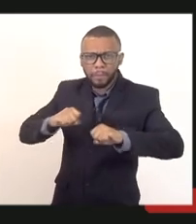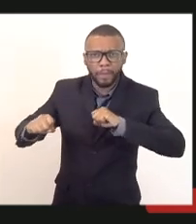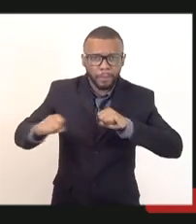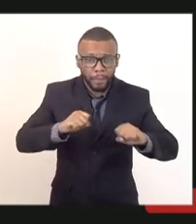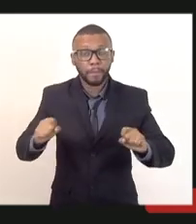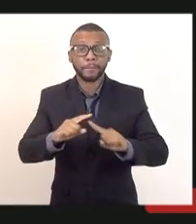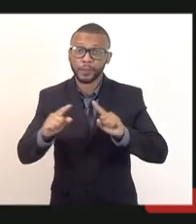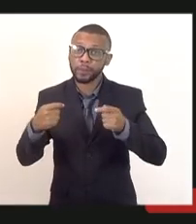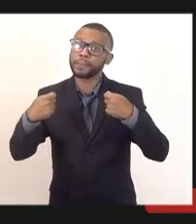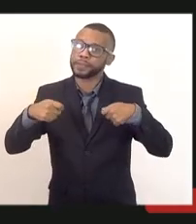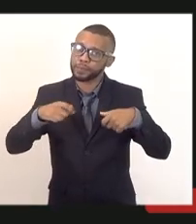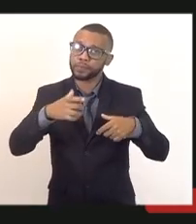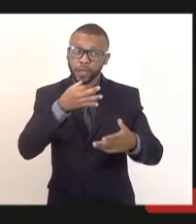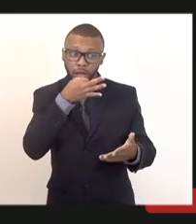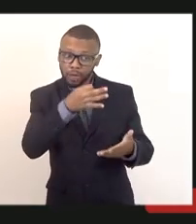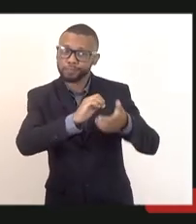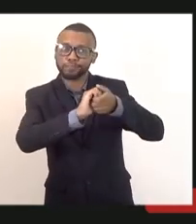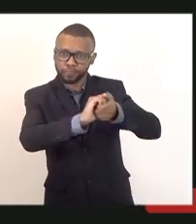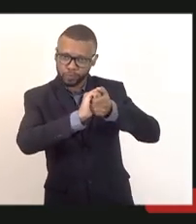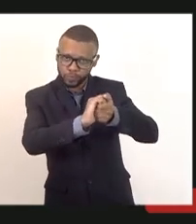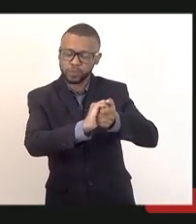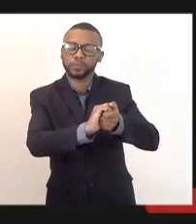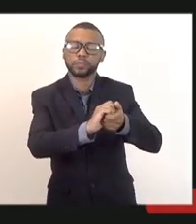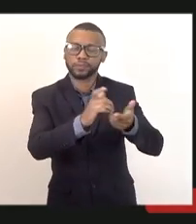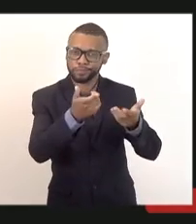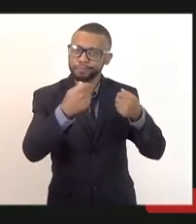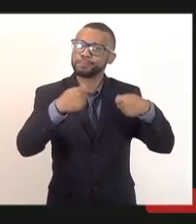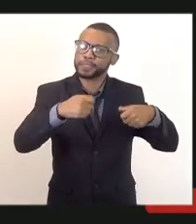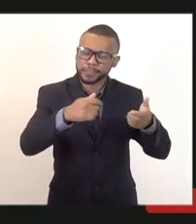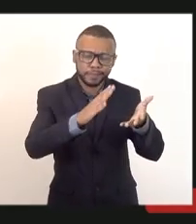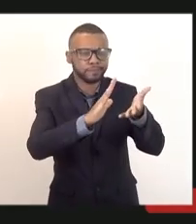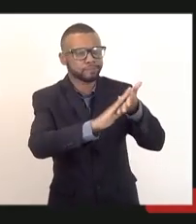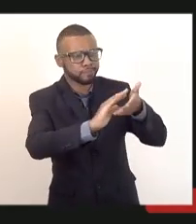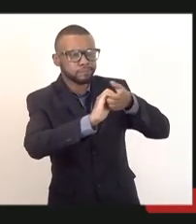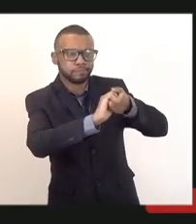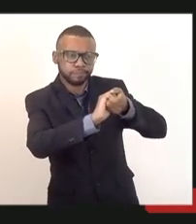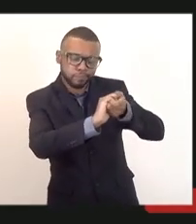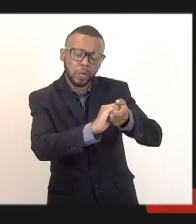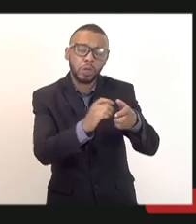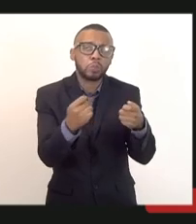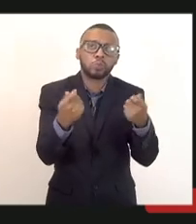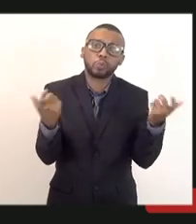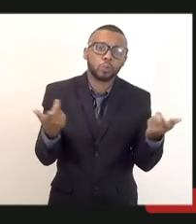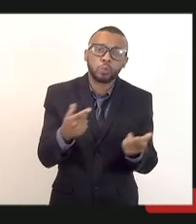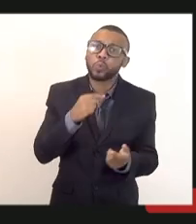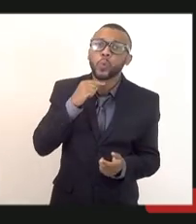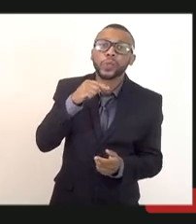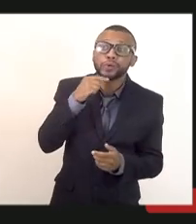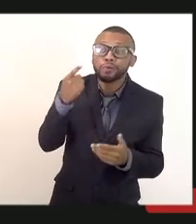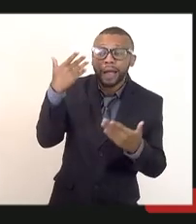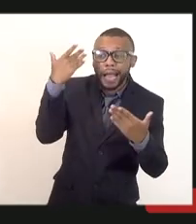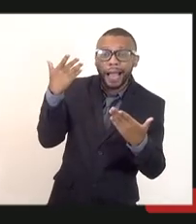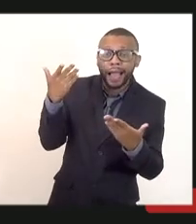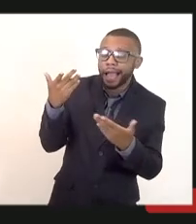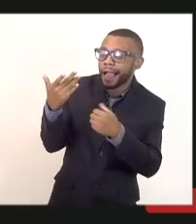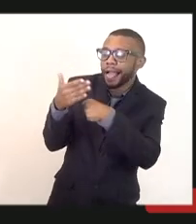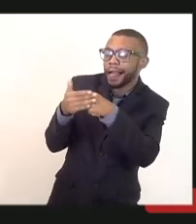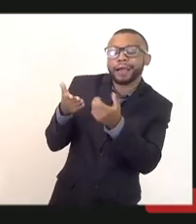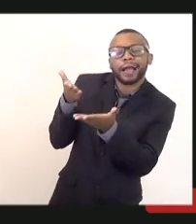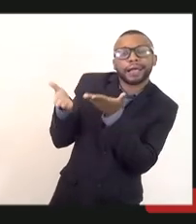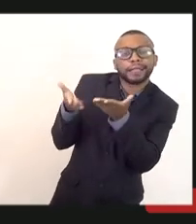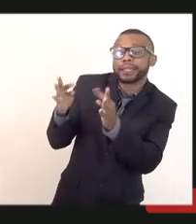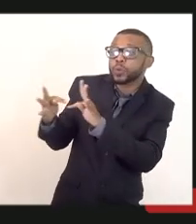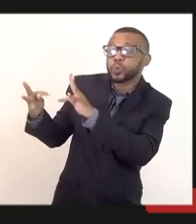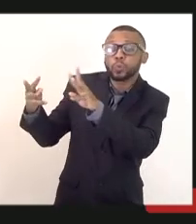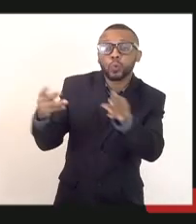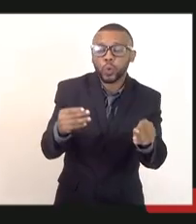elogiar, eu vou elogiar. É óbvio que nem todo mundo, eu não consigo agradar todo mundo, como nem todo mundo vai conseguir agradar todas as pessoas,